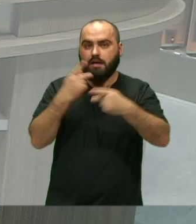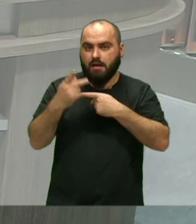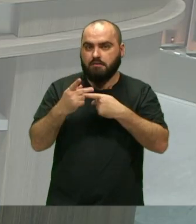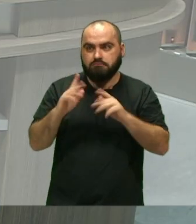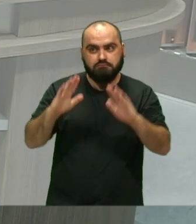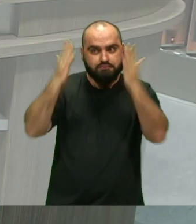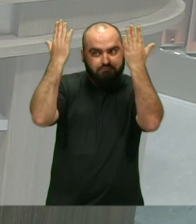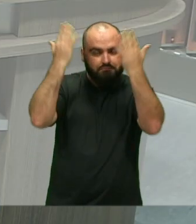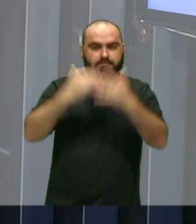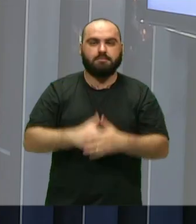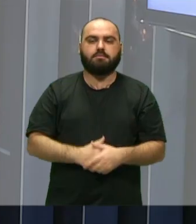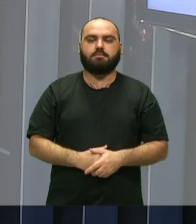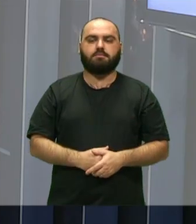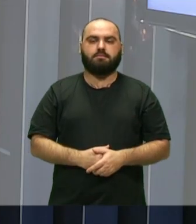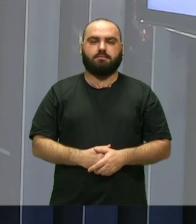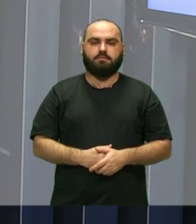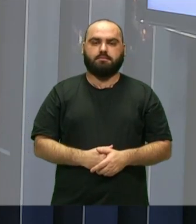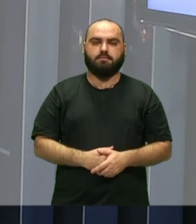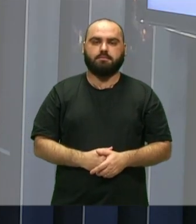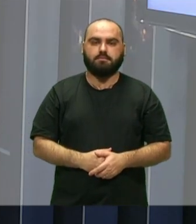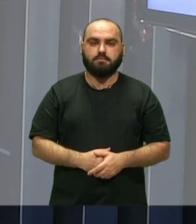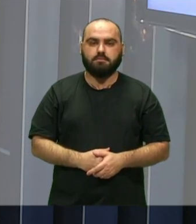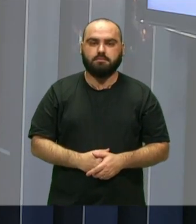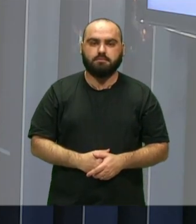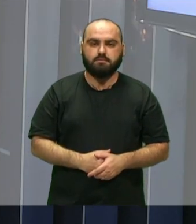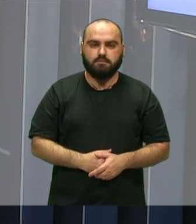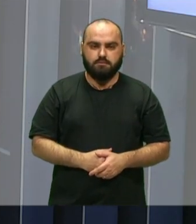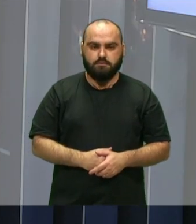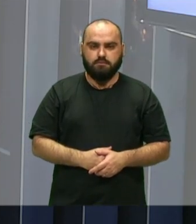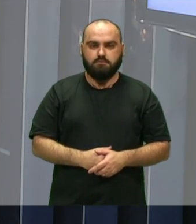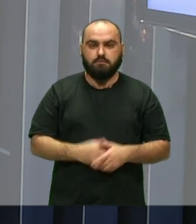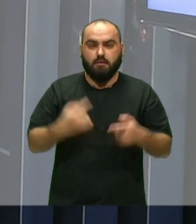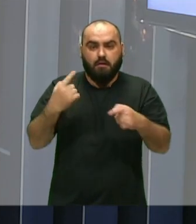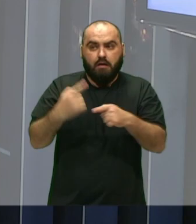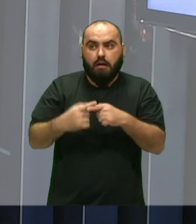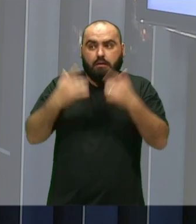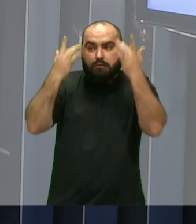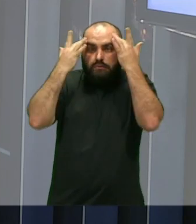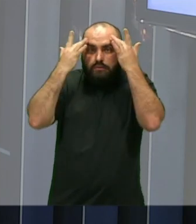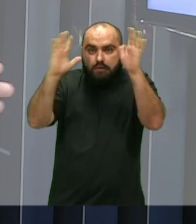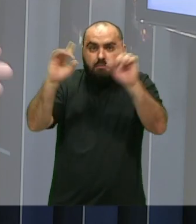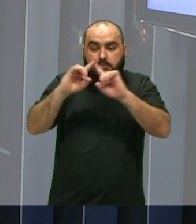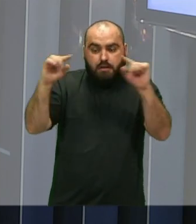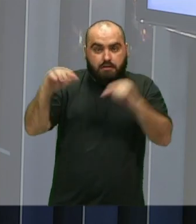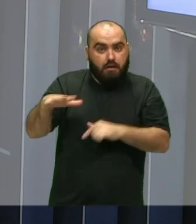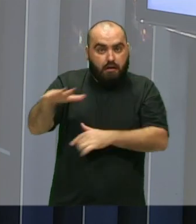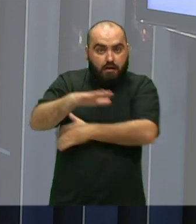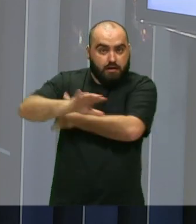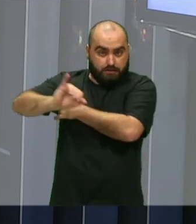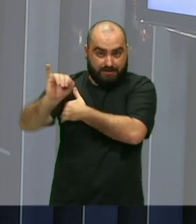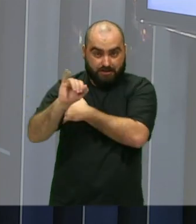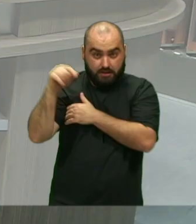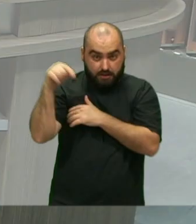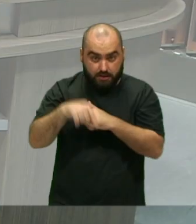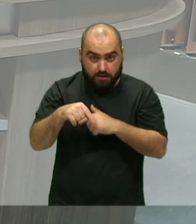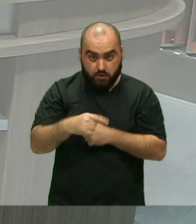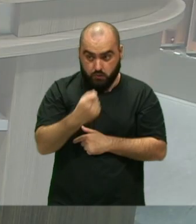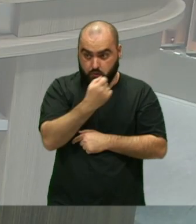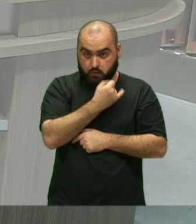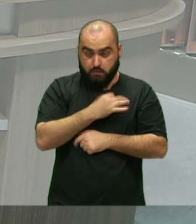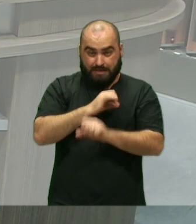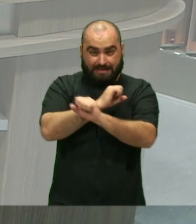Eu fiquei assim Porque uma coisa Que a gente acaba Não sabendo Né? Mas aqui na região De Itajaí O número de